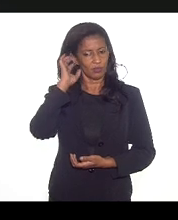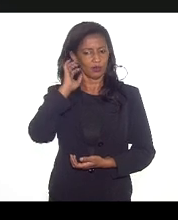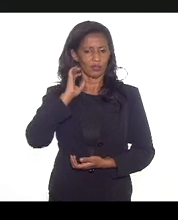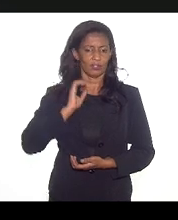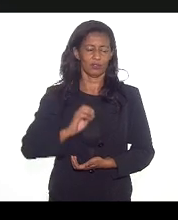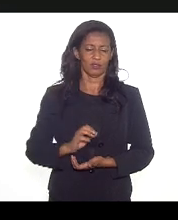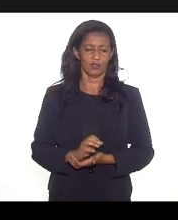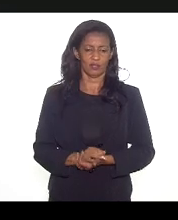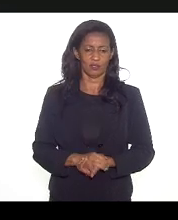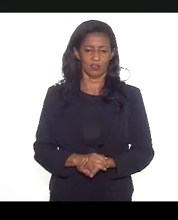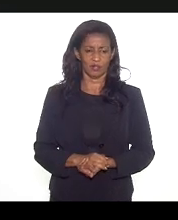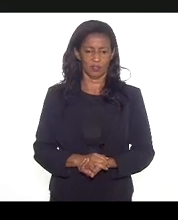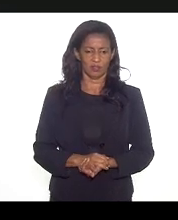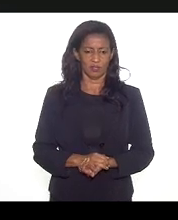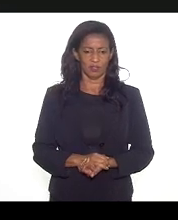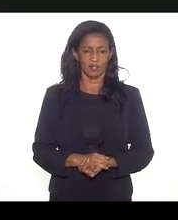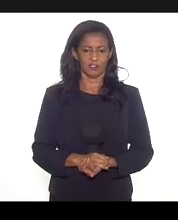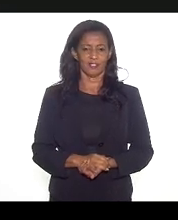Abre o som, senhor.